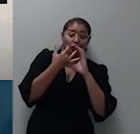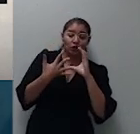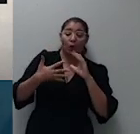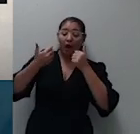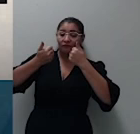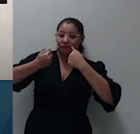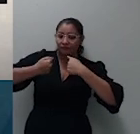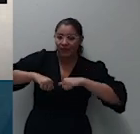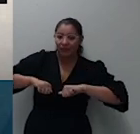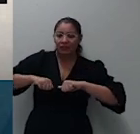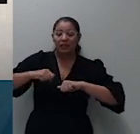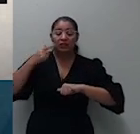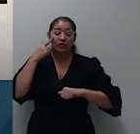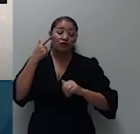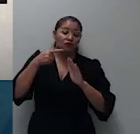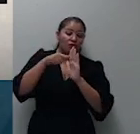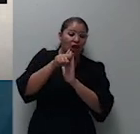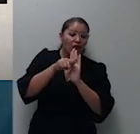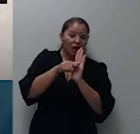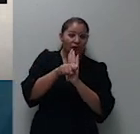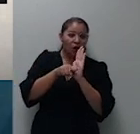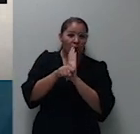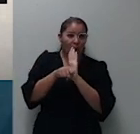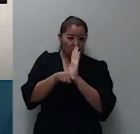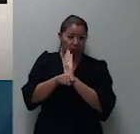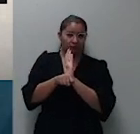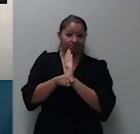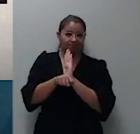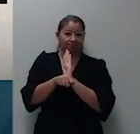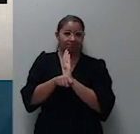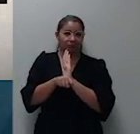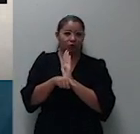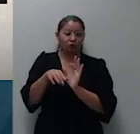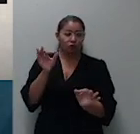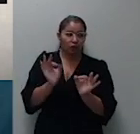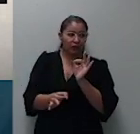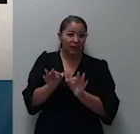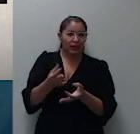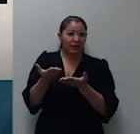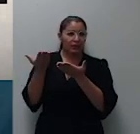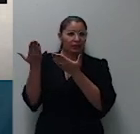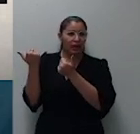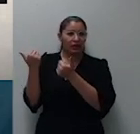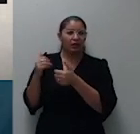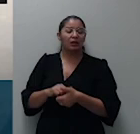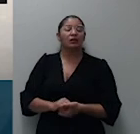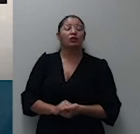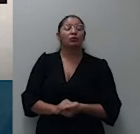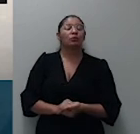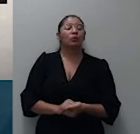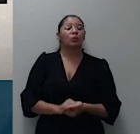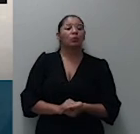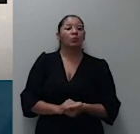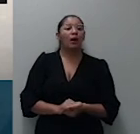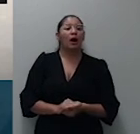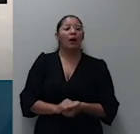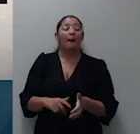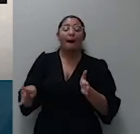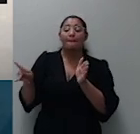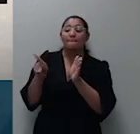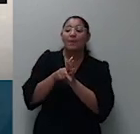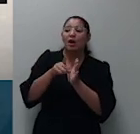averiguação com eventual arbitramento judicial lá na via ordinária própria sempre